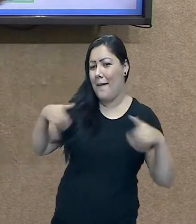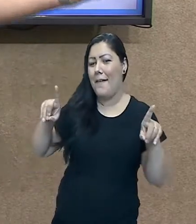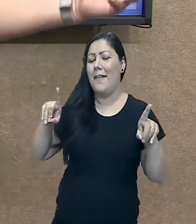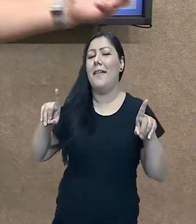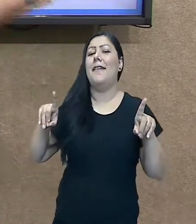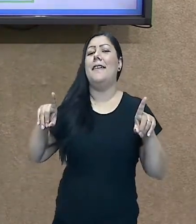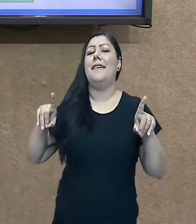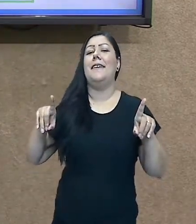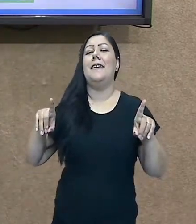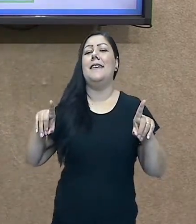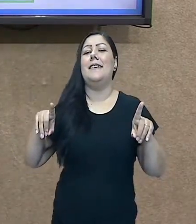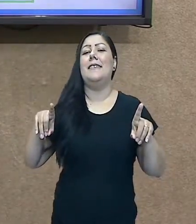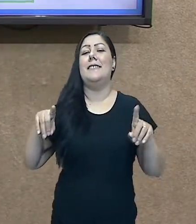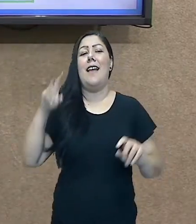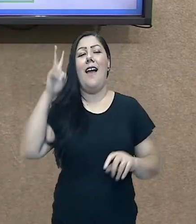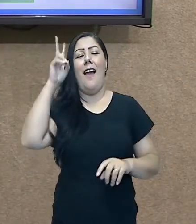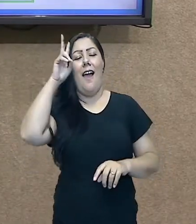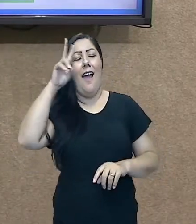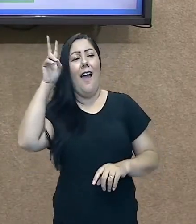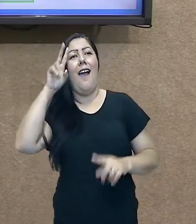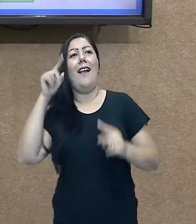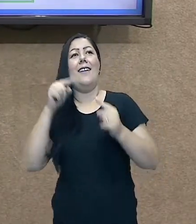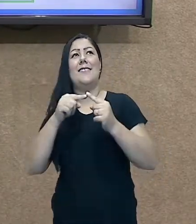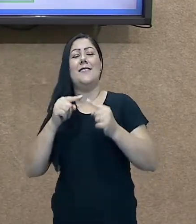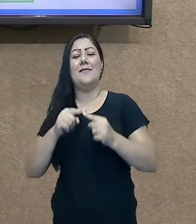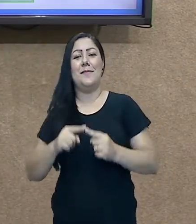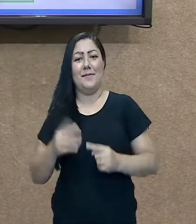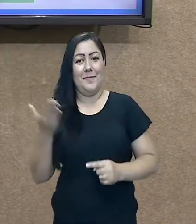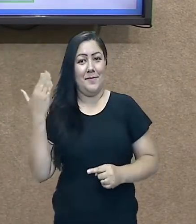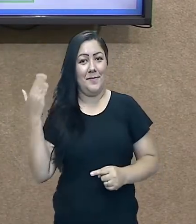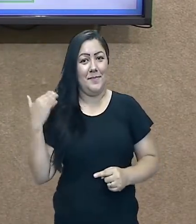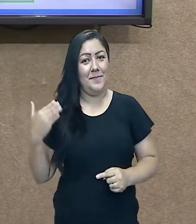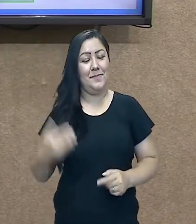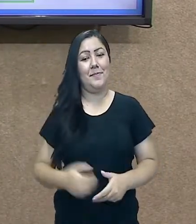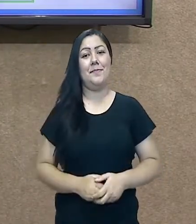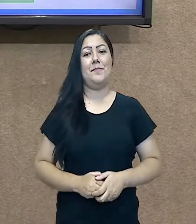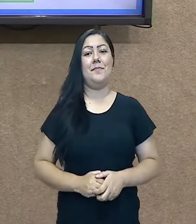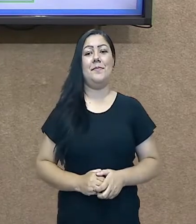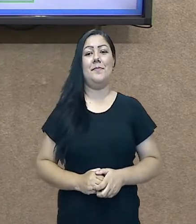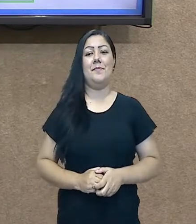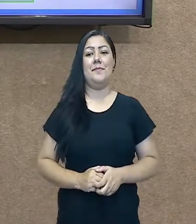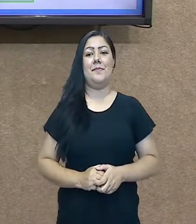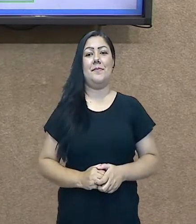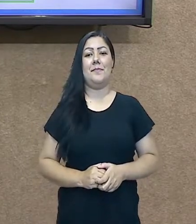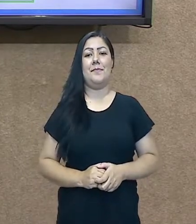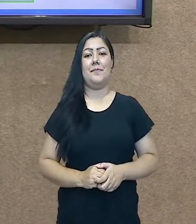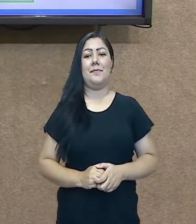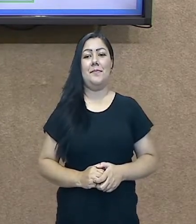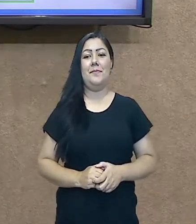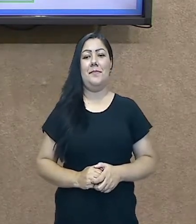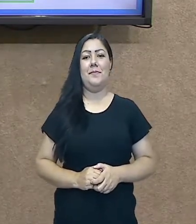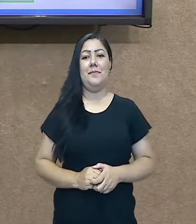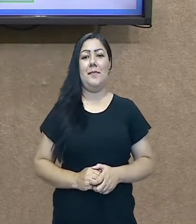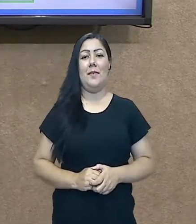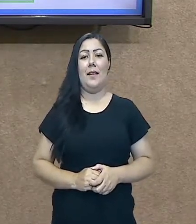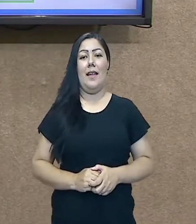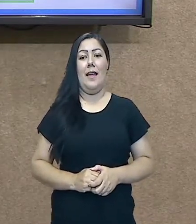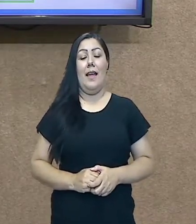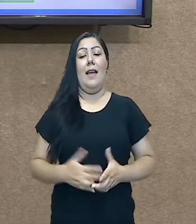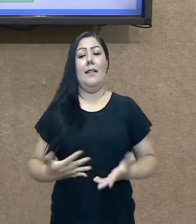lembra de algo. Então, a natureza, não. A